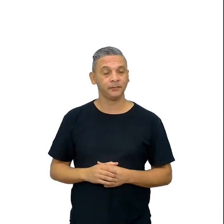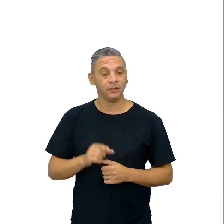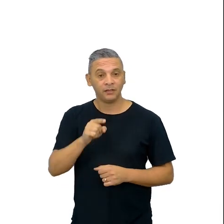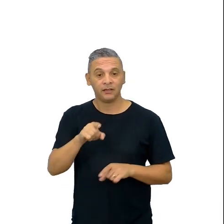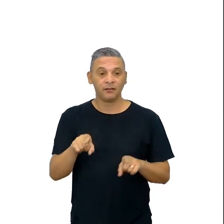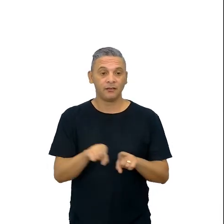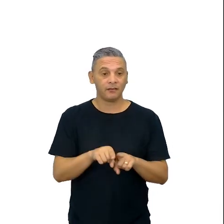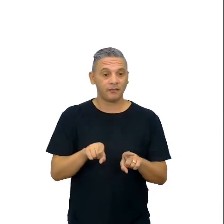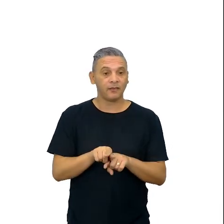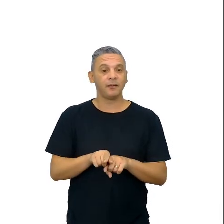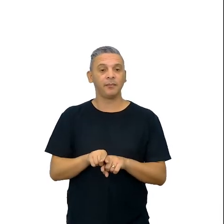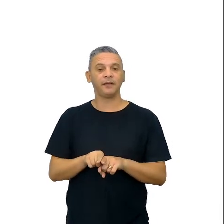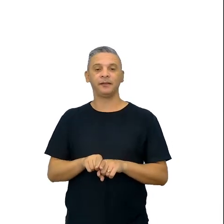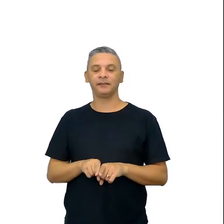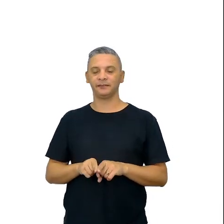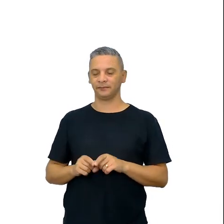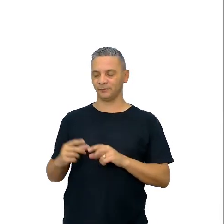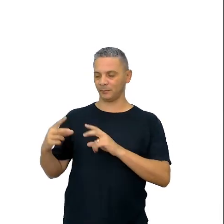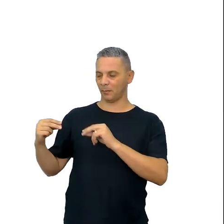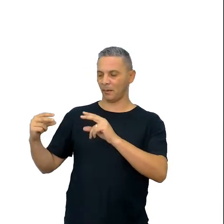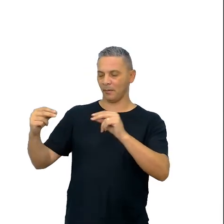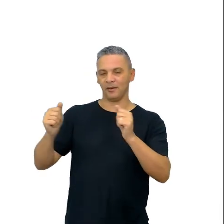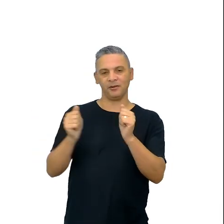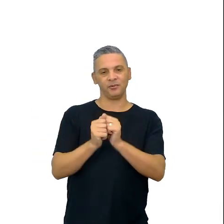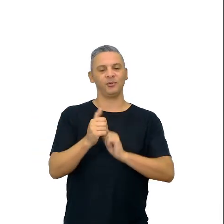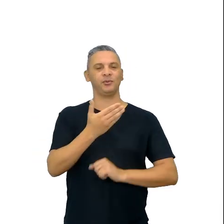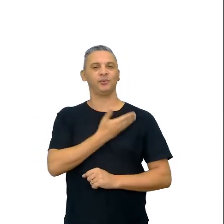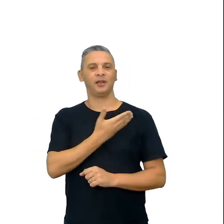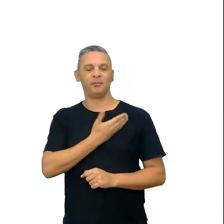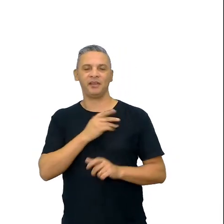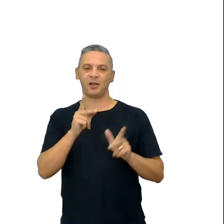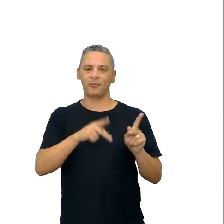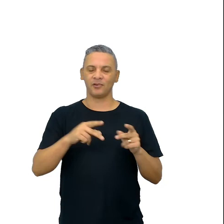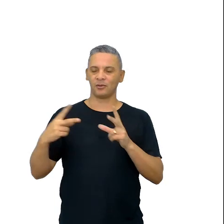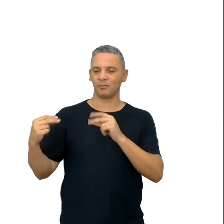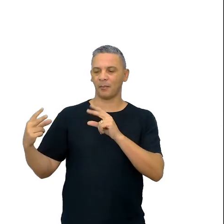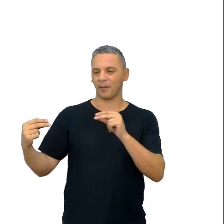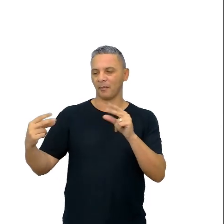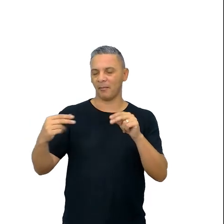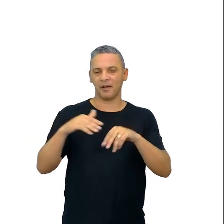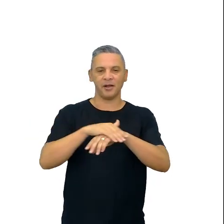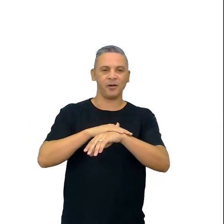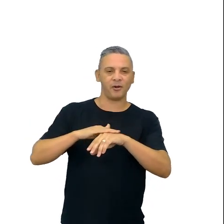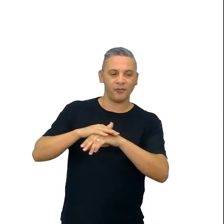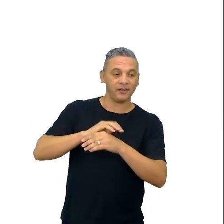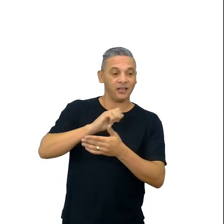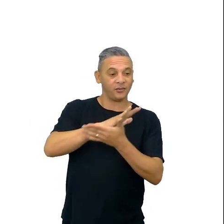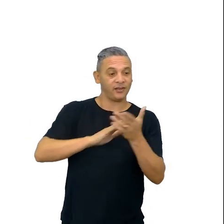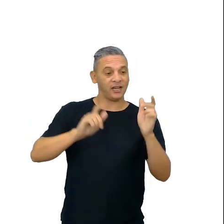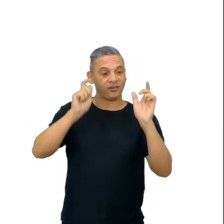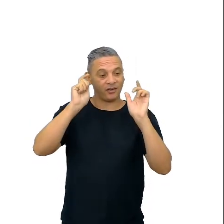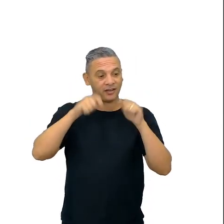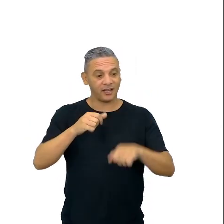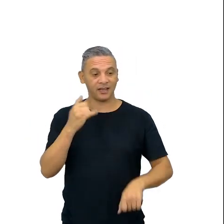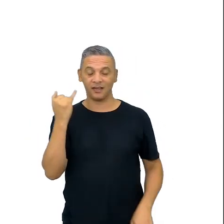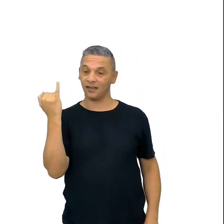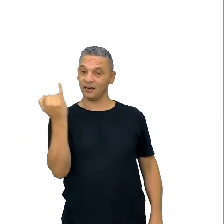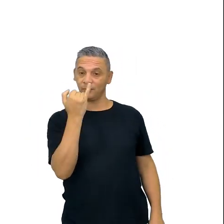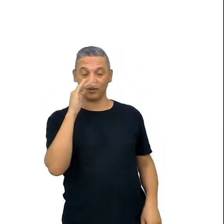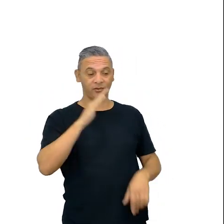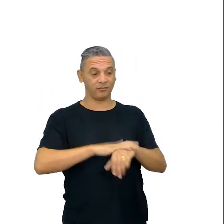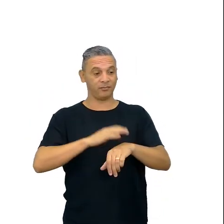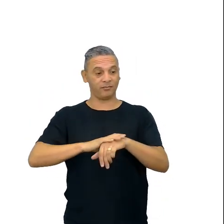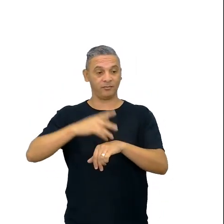aproximem-se dos colegas da área de vocês para que as atividades possam, de fato, ficar mais ricas para o seu